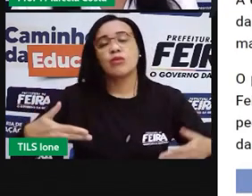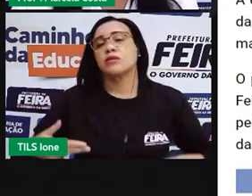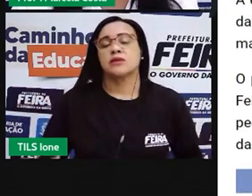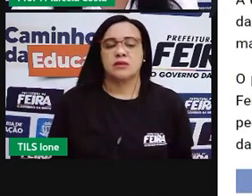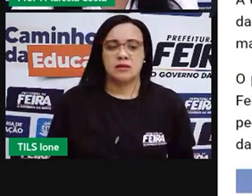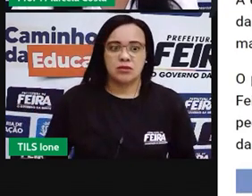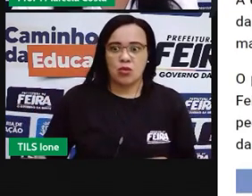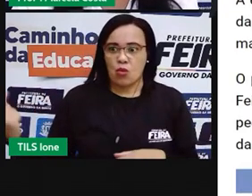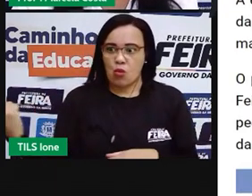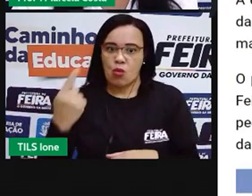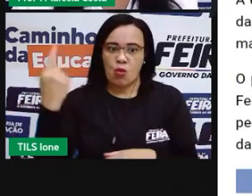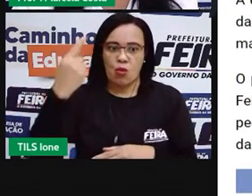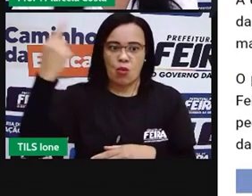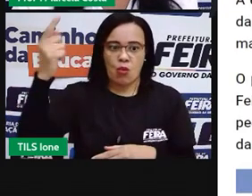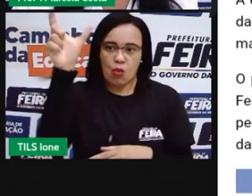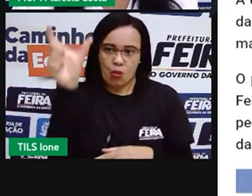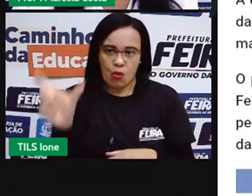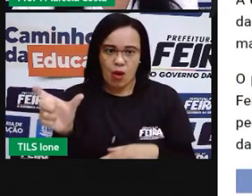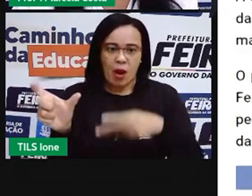de uma pessoa.